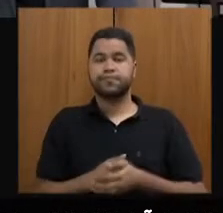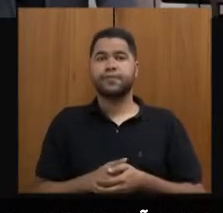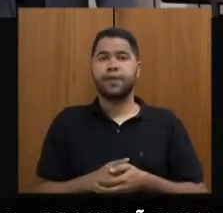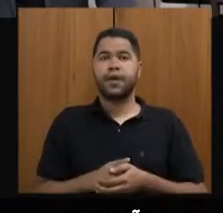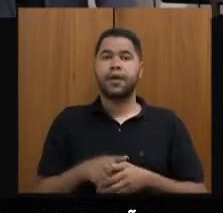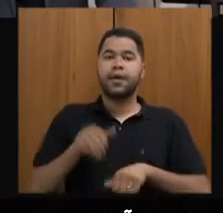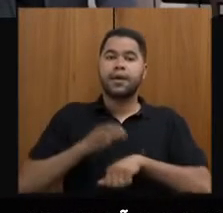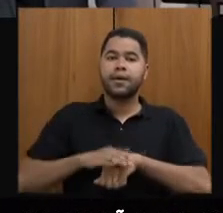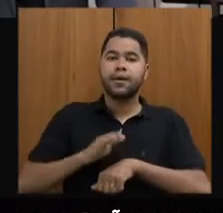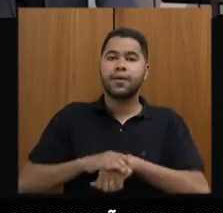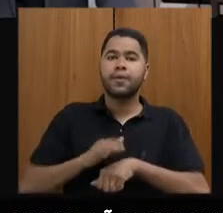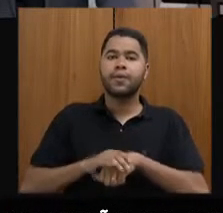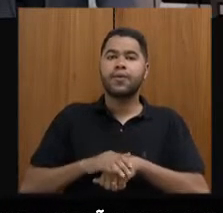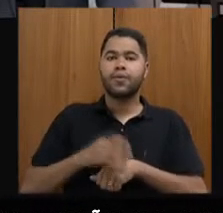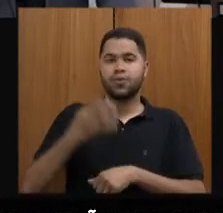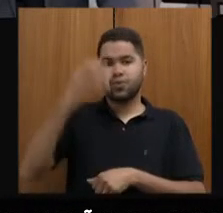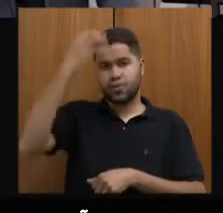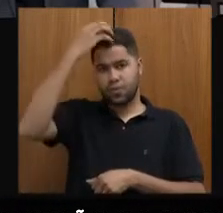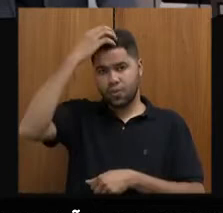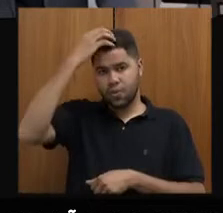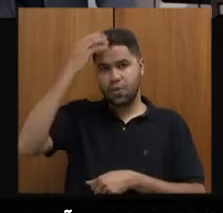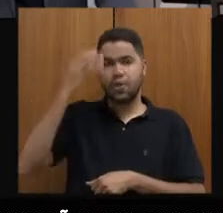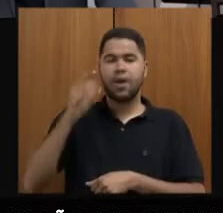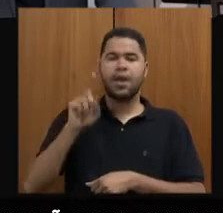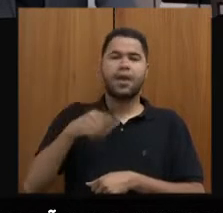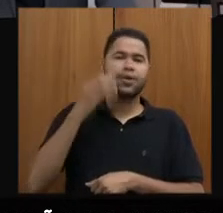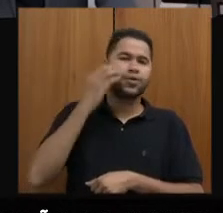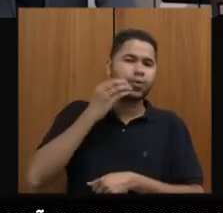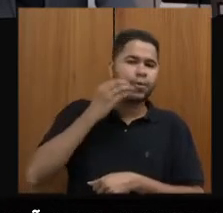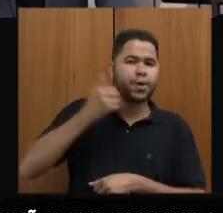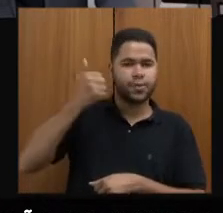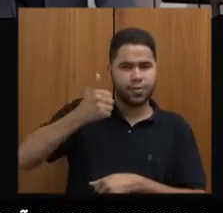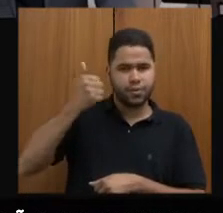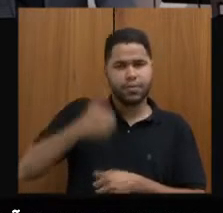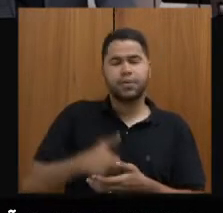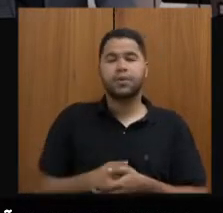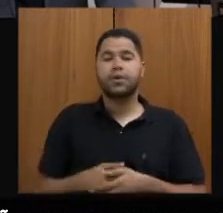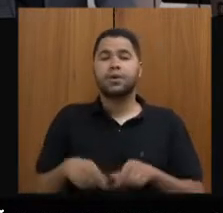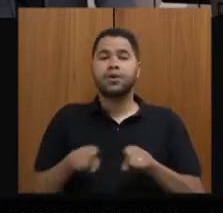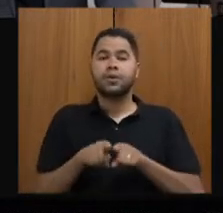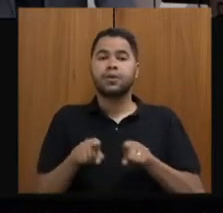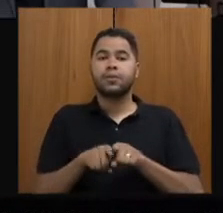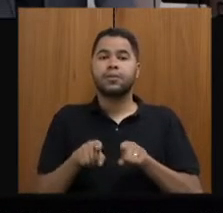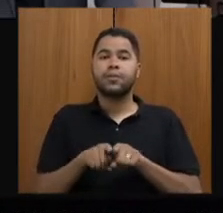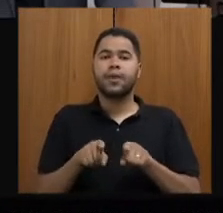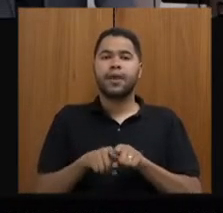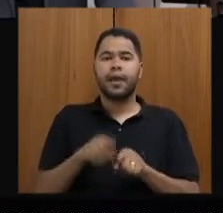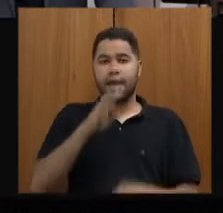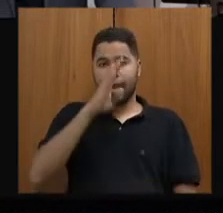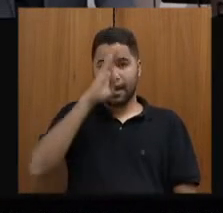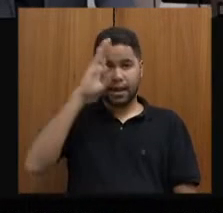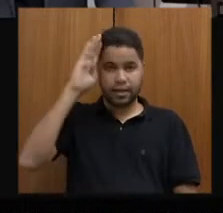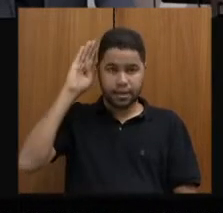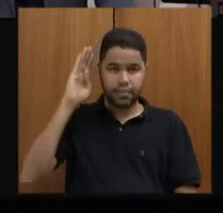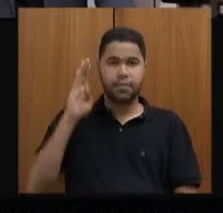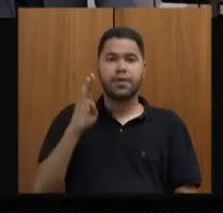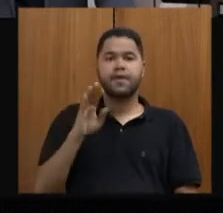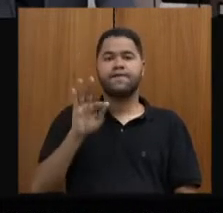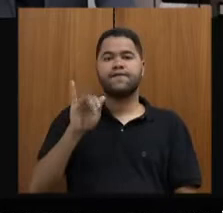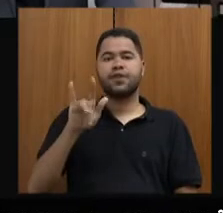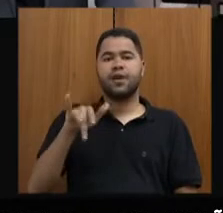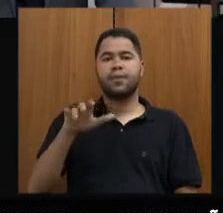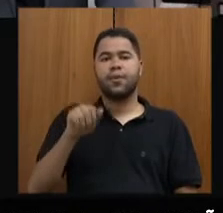obras dos imperadores do país, Dom Pedro I, a Academia Filarmônica, voltada à profissionalização de